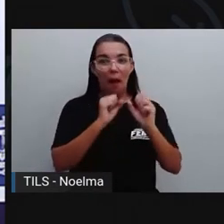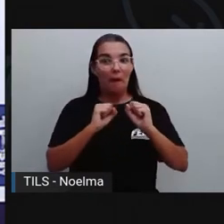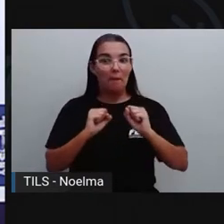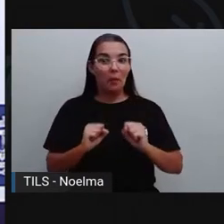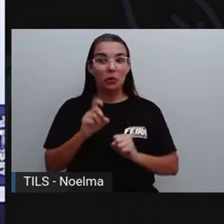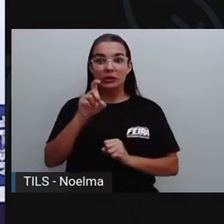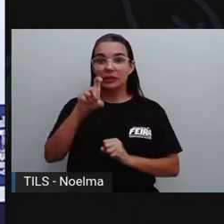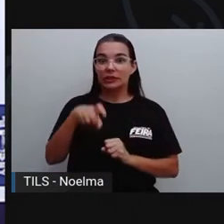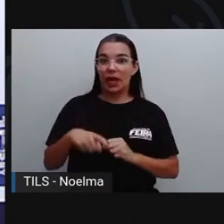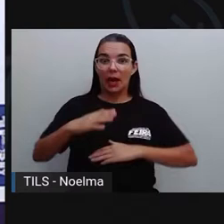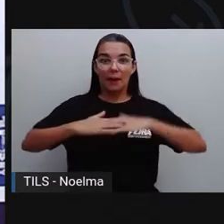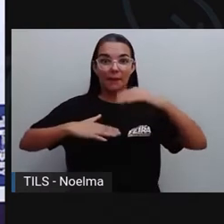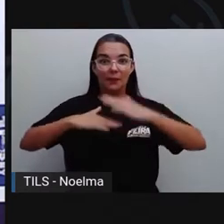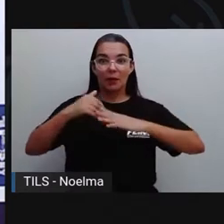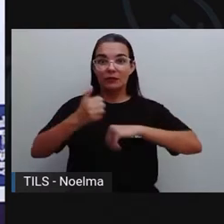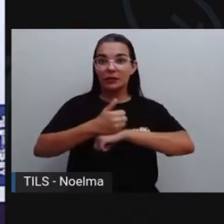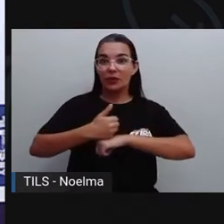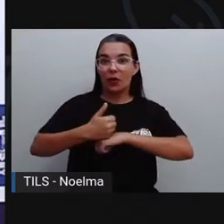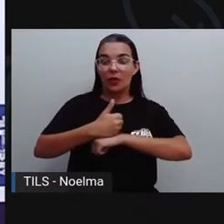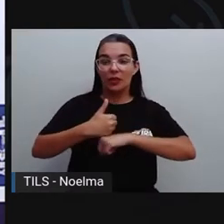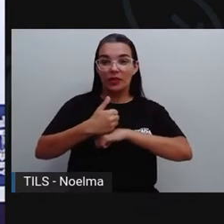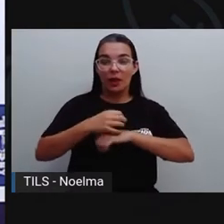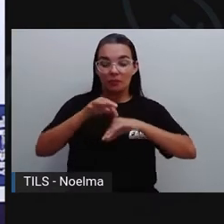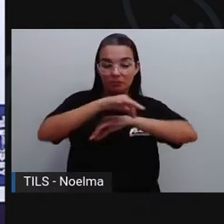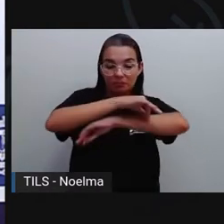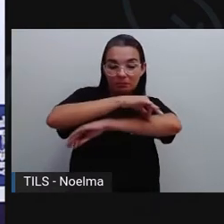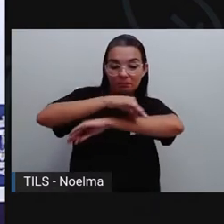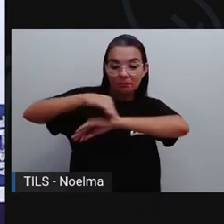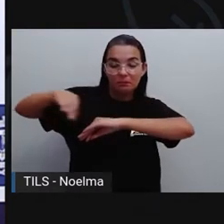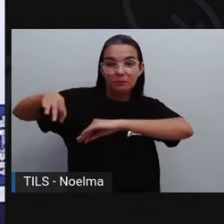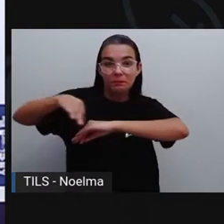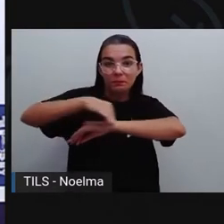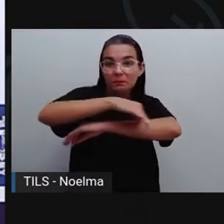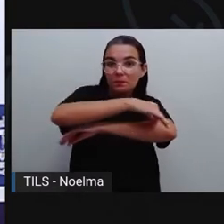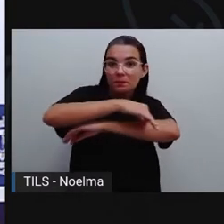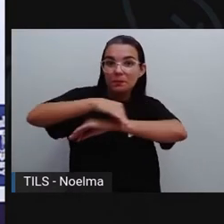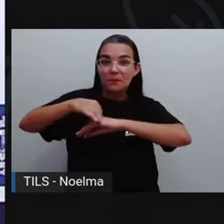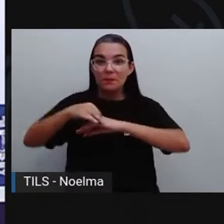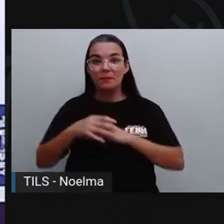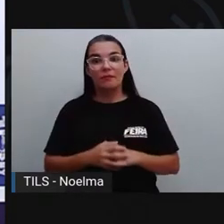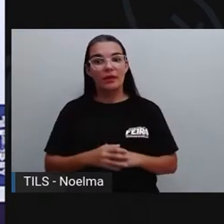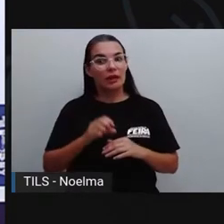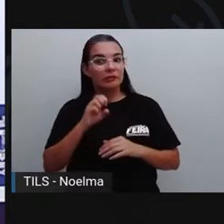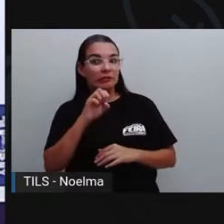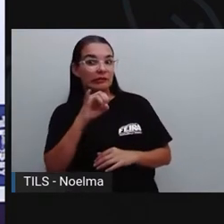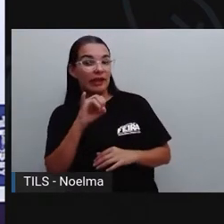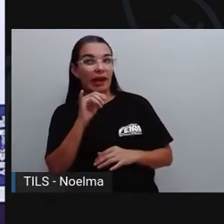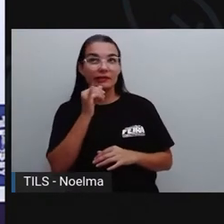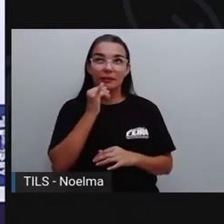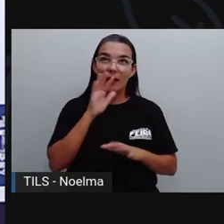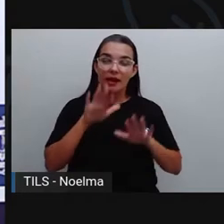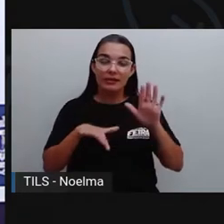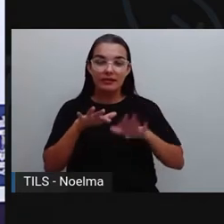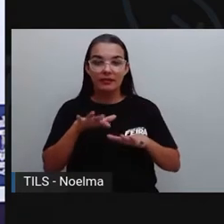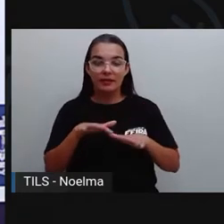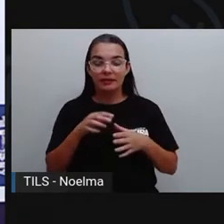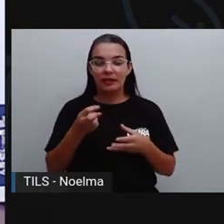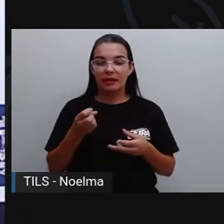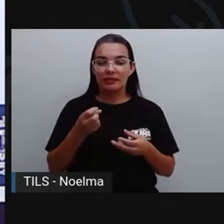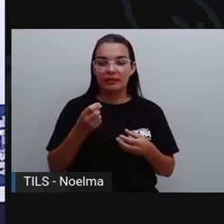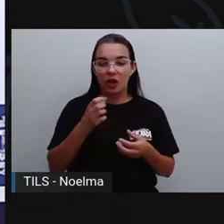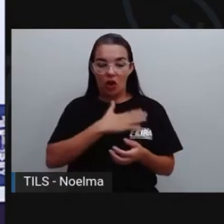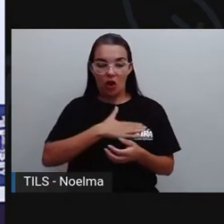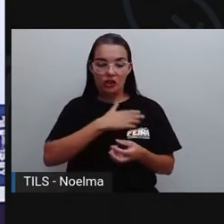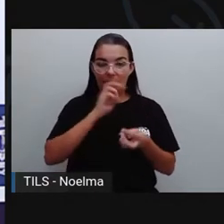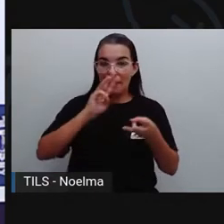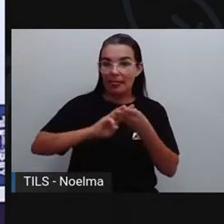né? Escolher aí ser arquiteta. Se ela gosta muito aí, né? De realizar cálculos, de trabalhar com matemática, de repente ela